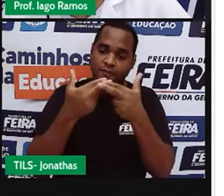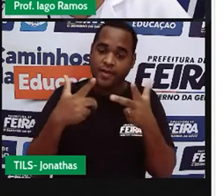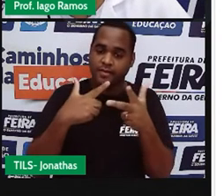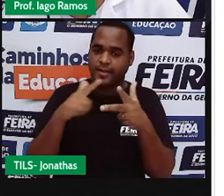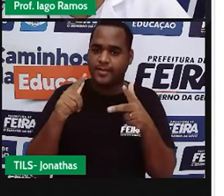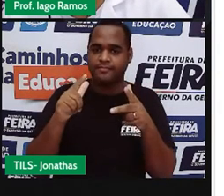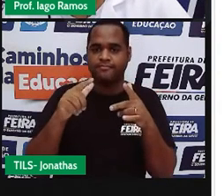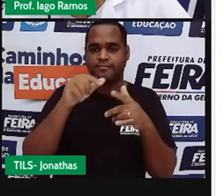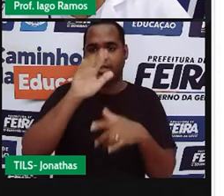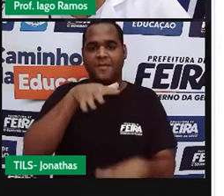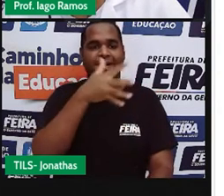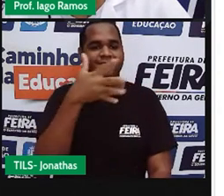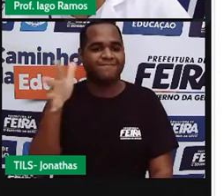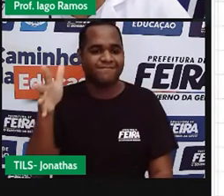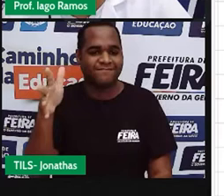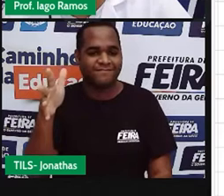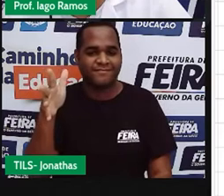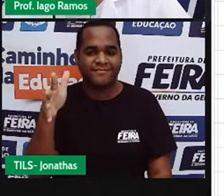malha